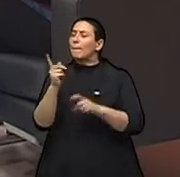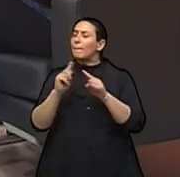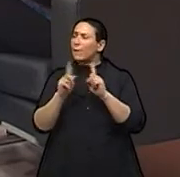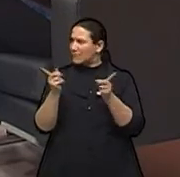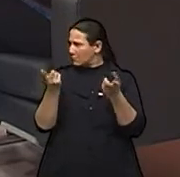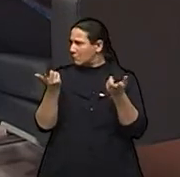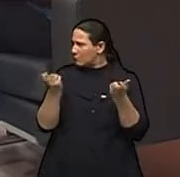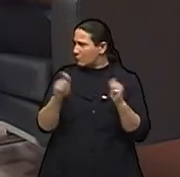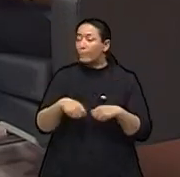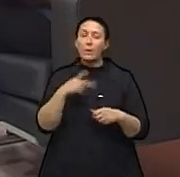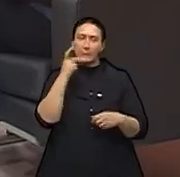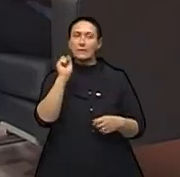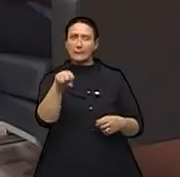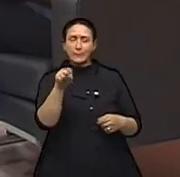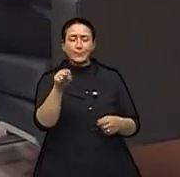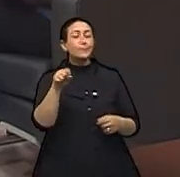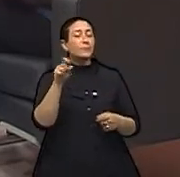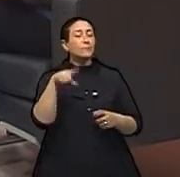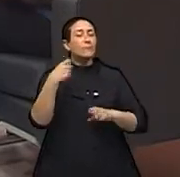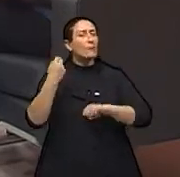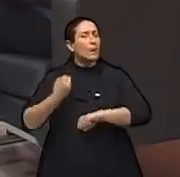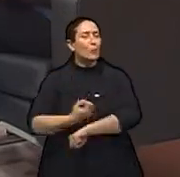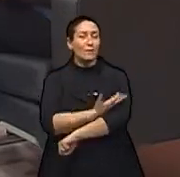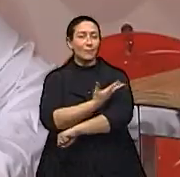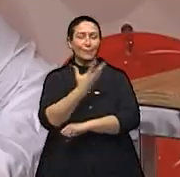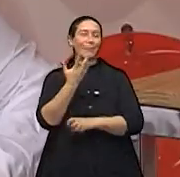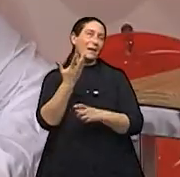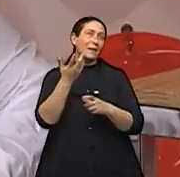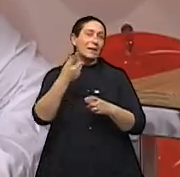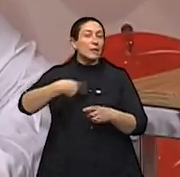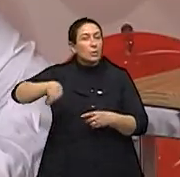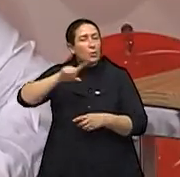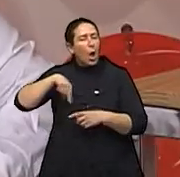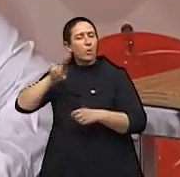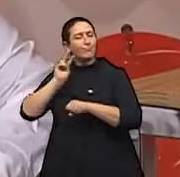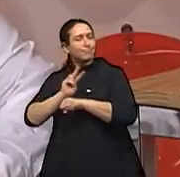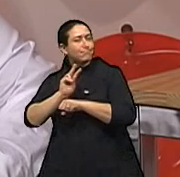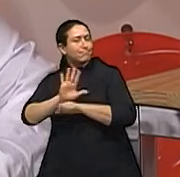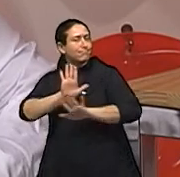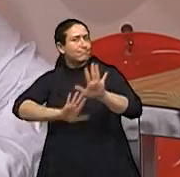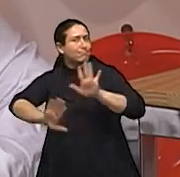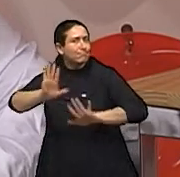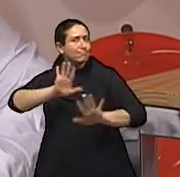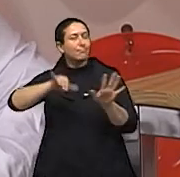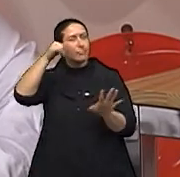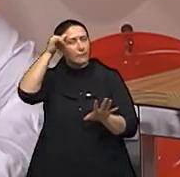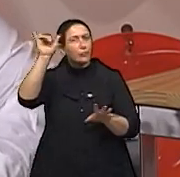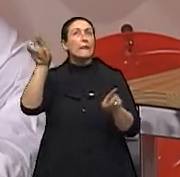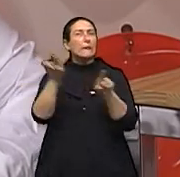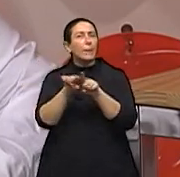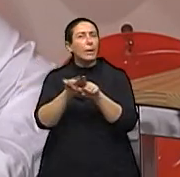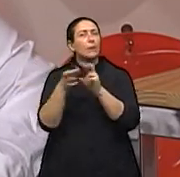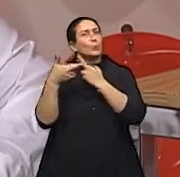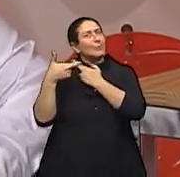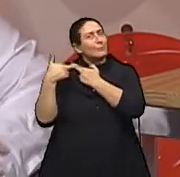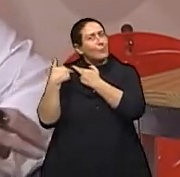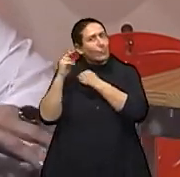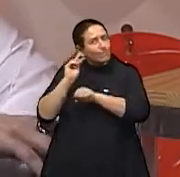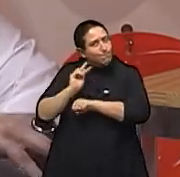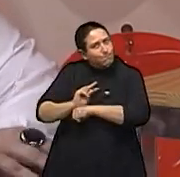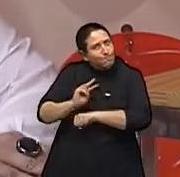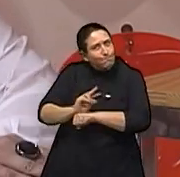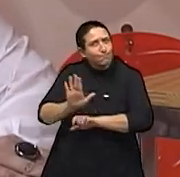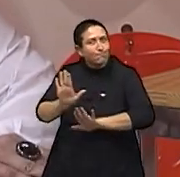Ah, então tá. Me explicaste, De uma forma preventiva, de uma forma responsável, nós procuramos fazer esse,